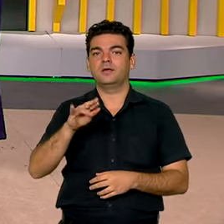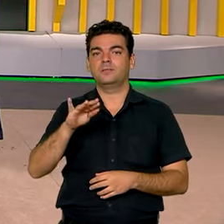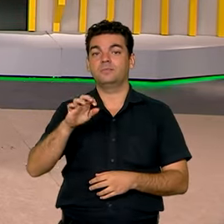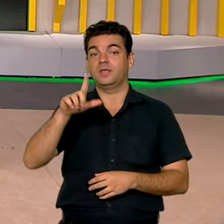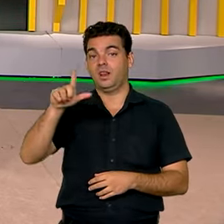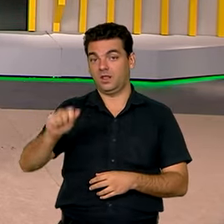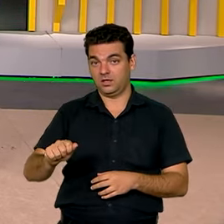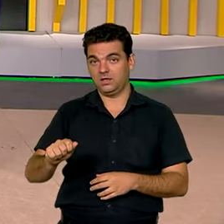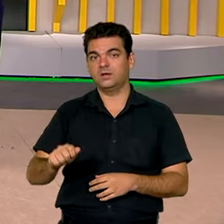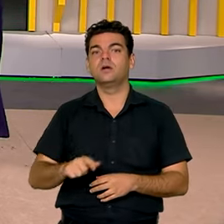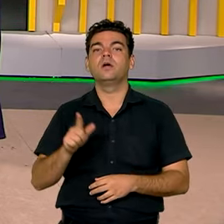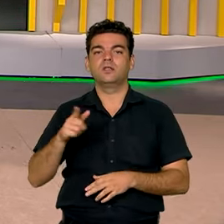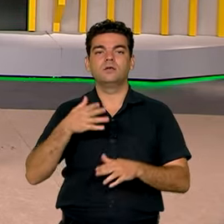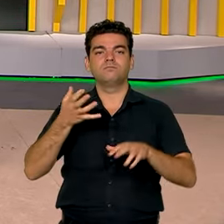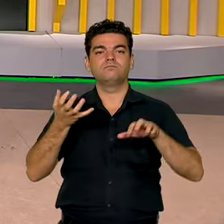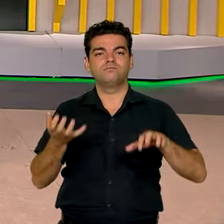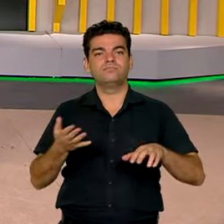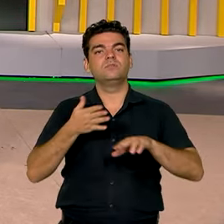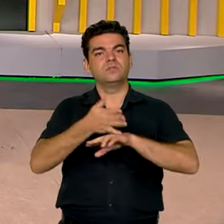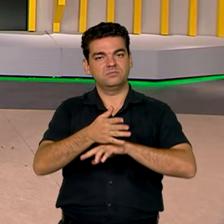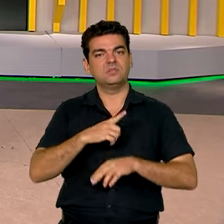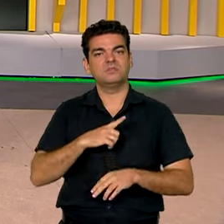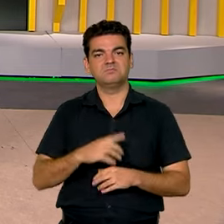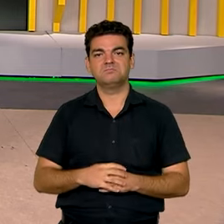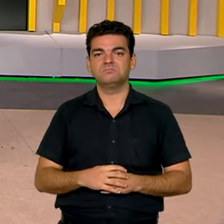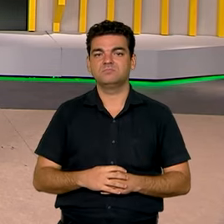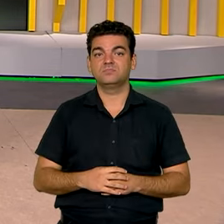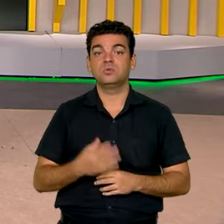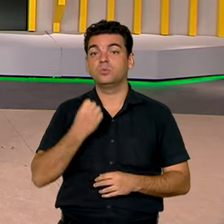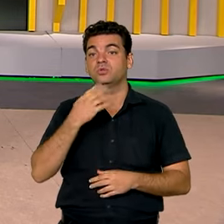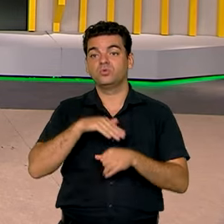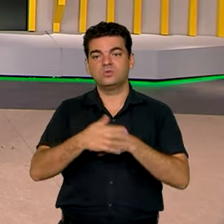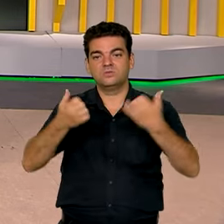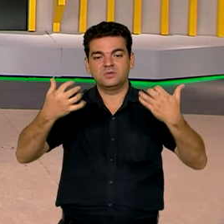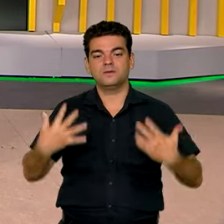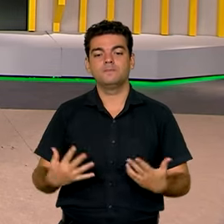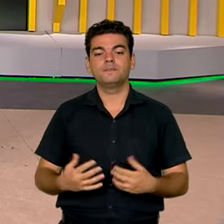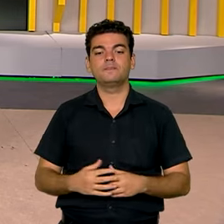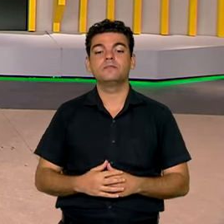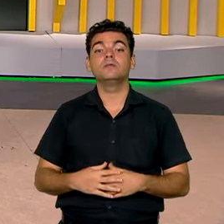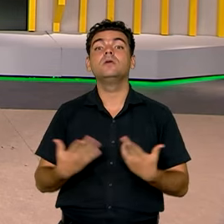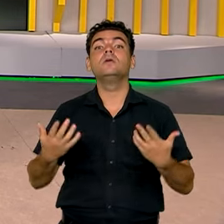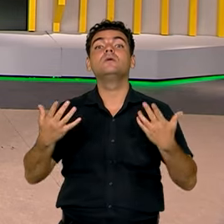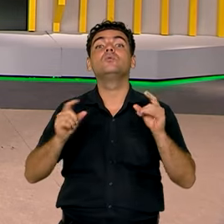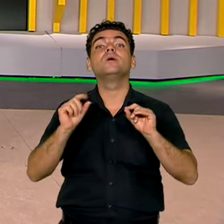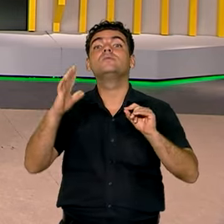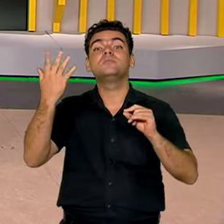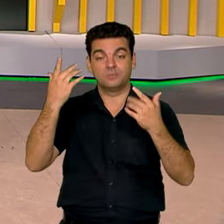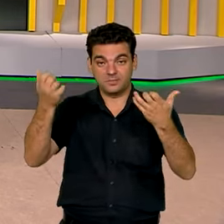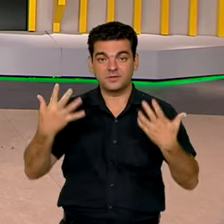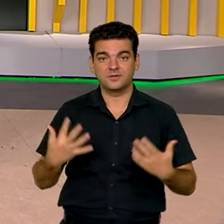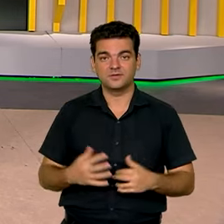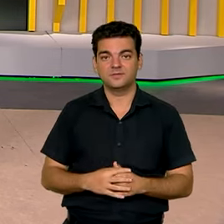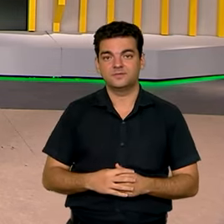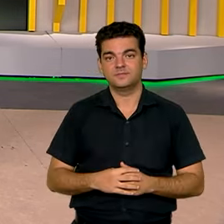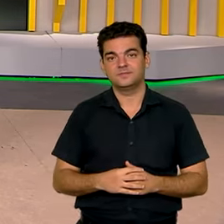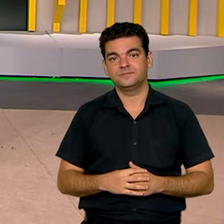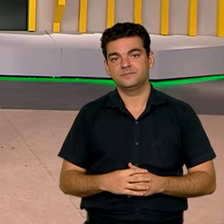Noronha, que está no Palácio do Planalto. Oi, Gabi, boa noite para você. Que focos são esses? Explica para a gente.